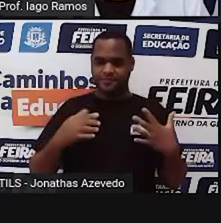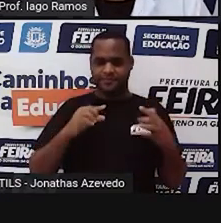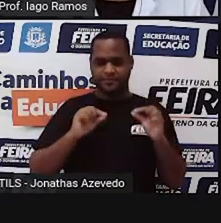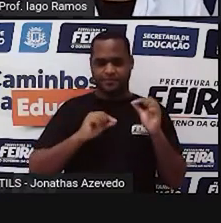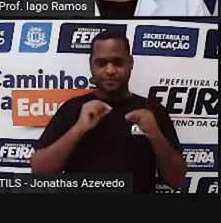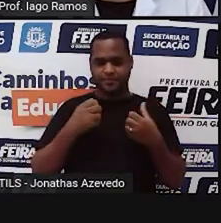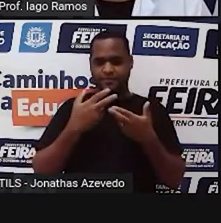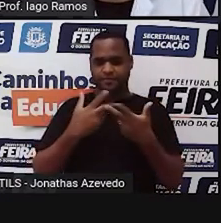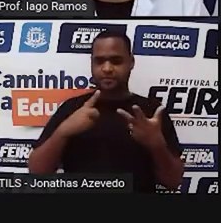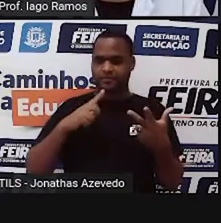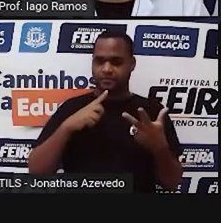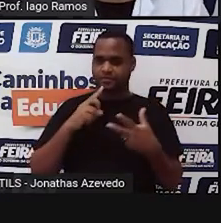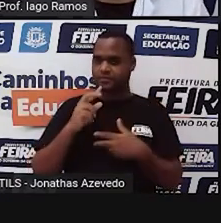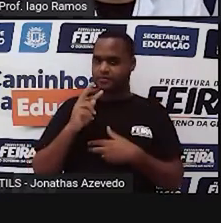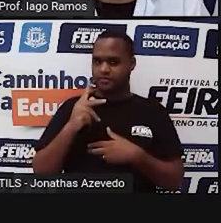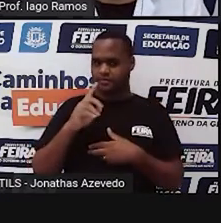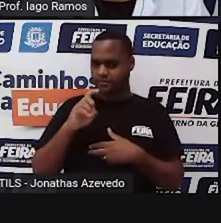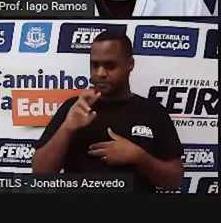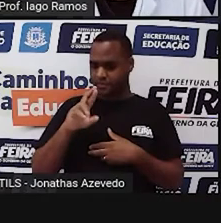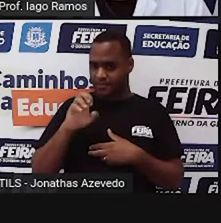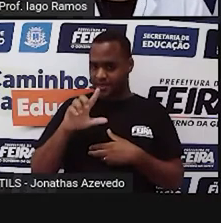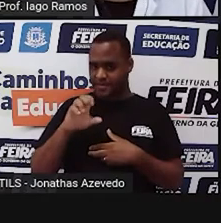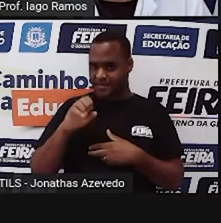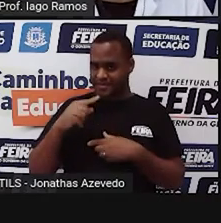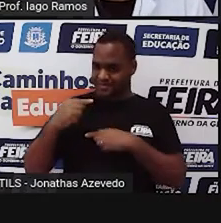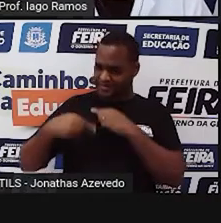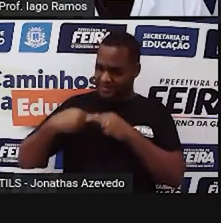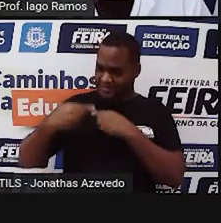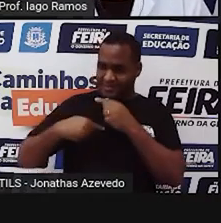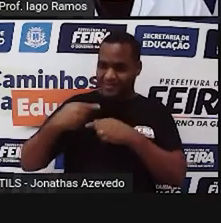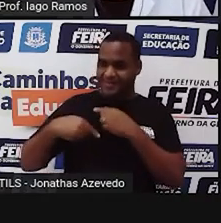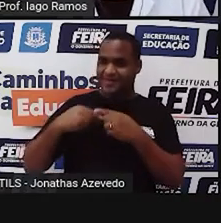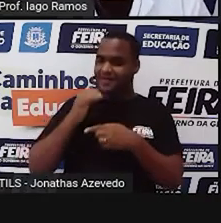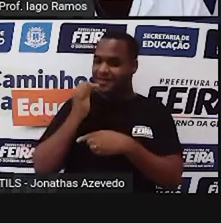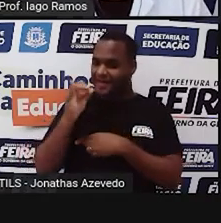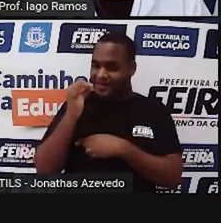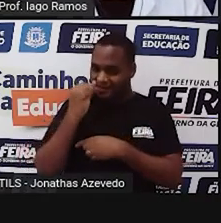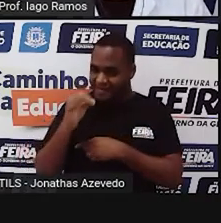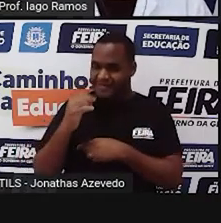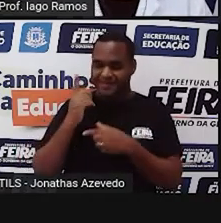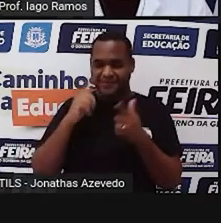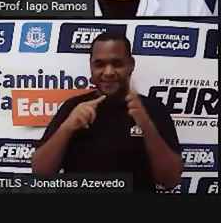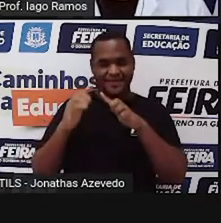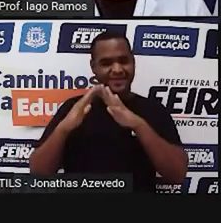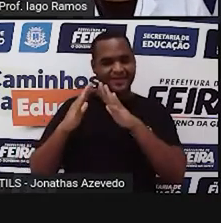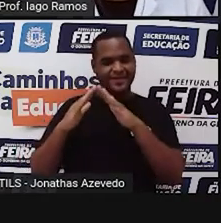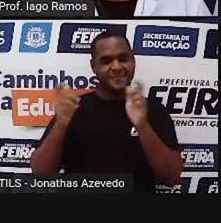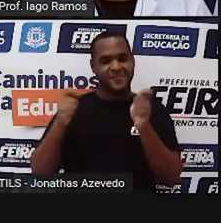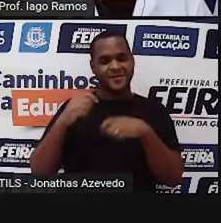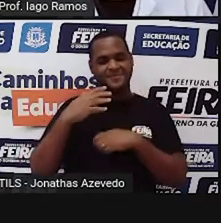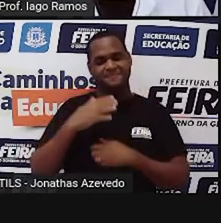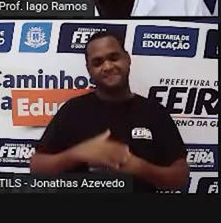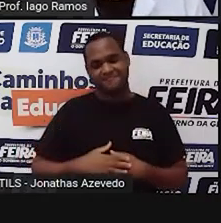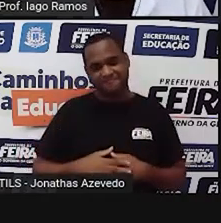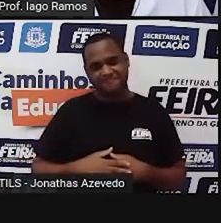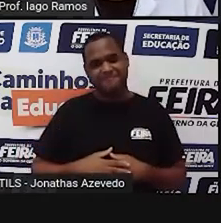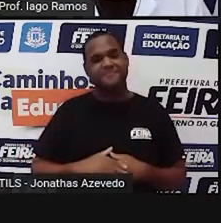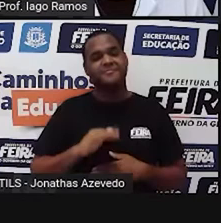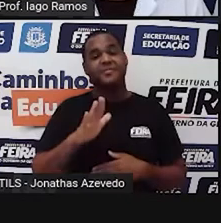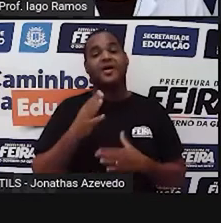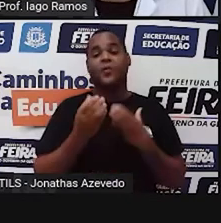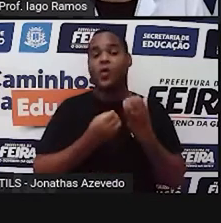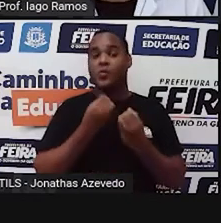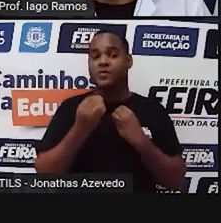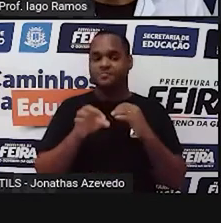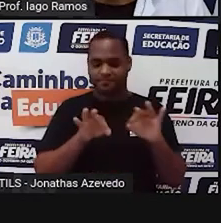Usinas hidrelétricas que fazem com que cheguem energia elétrica em nossas casas, tá bom? Mas como é que